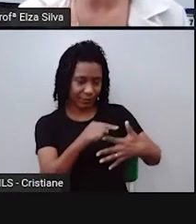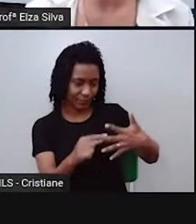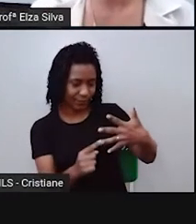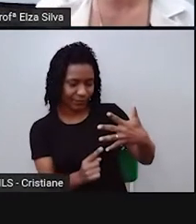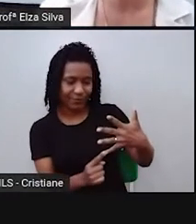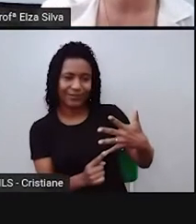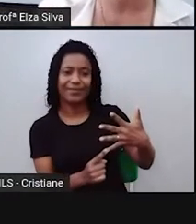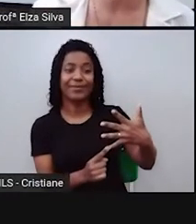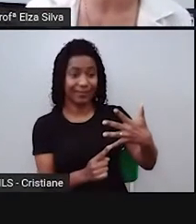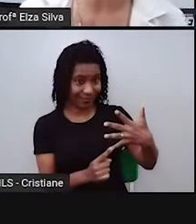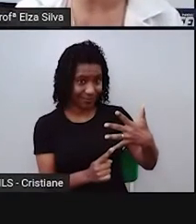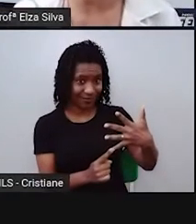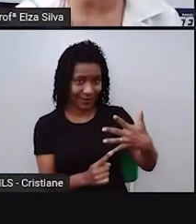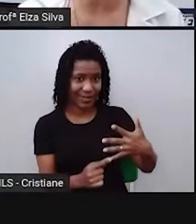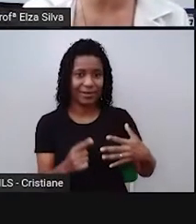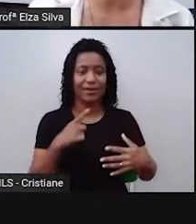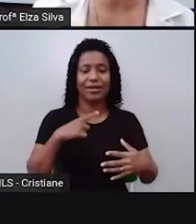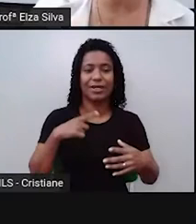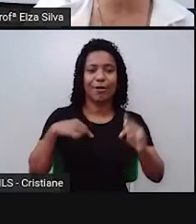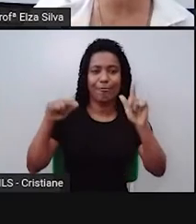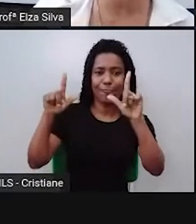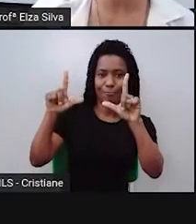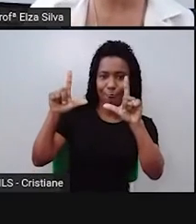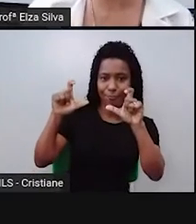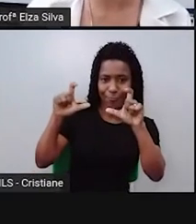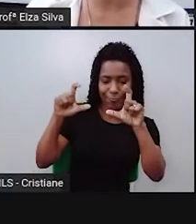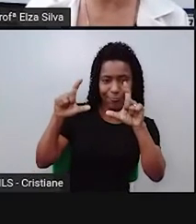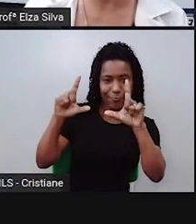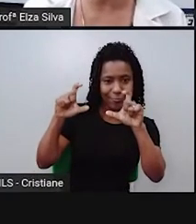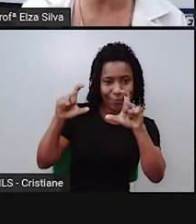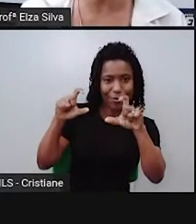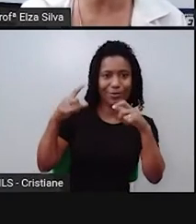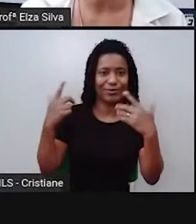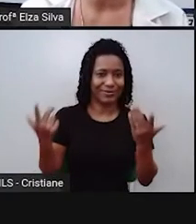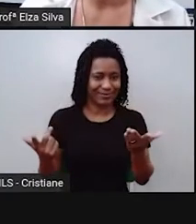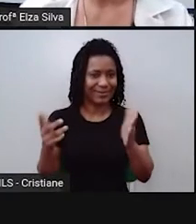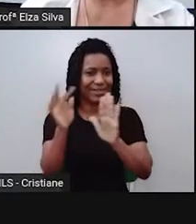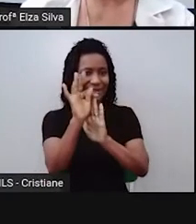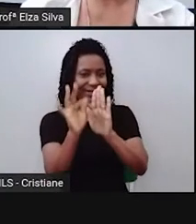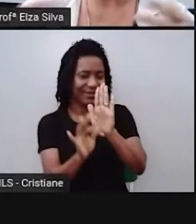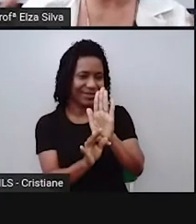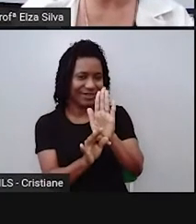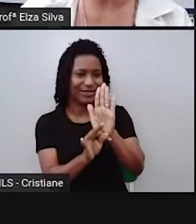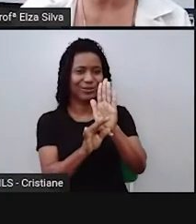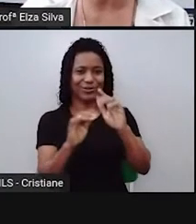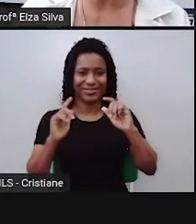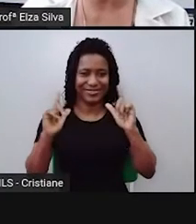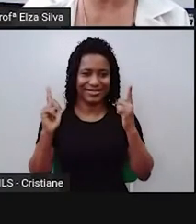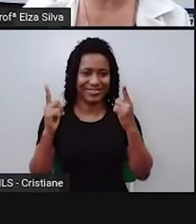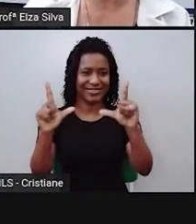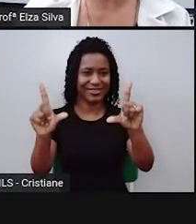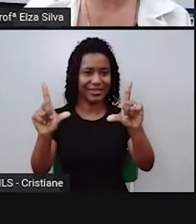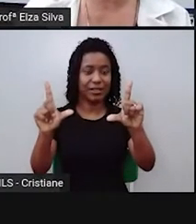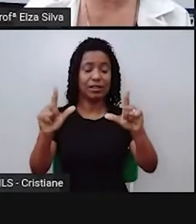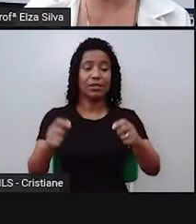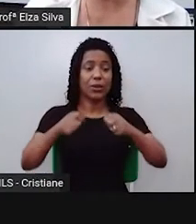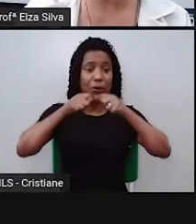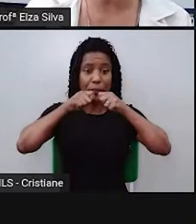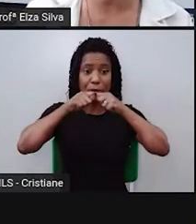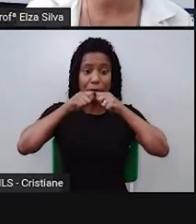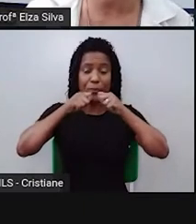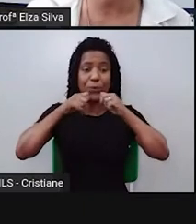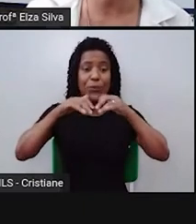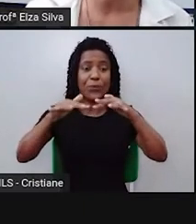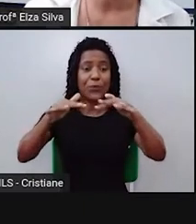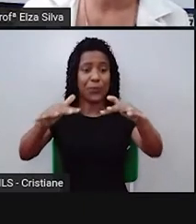eles são produzidos em forma de foto, de vídeo ou bloco de texto. Espalham-se rapidamente por meio das